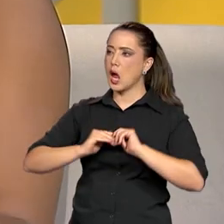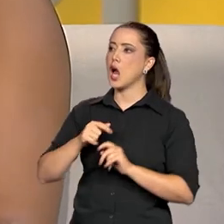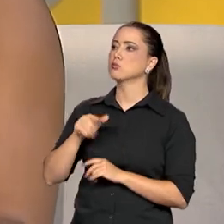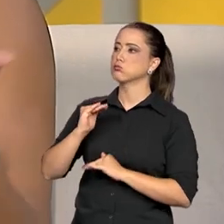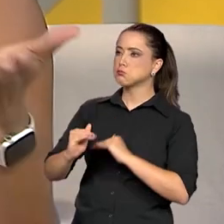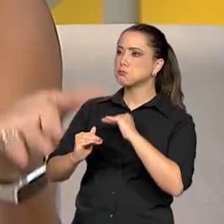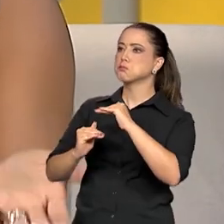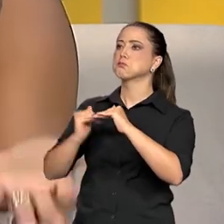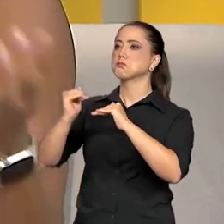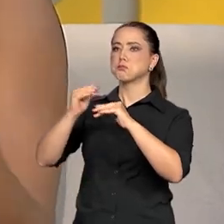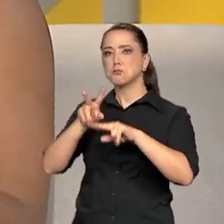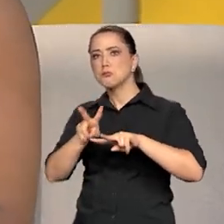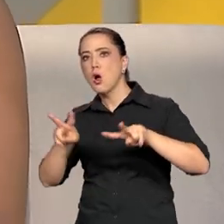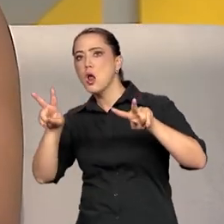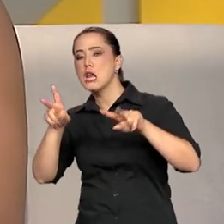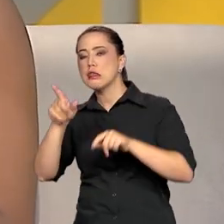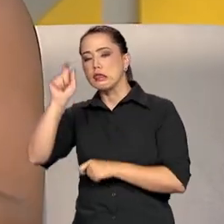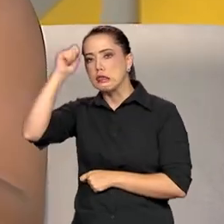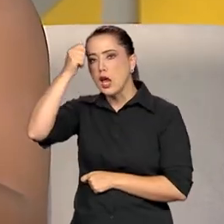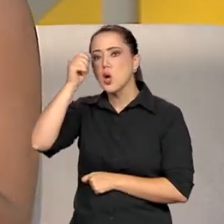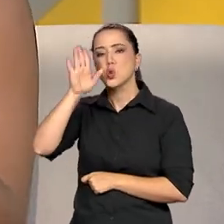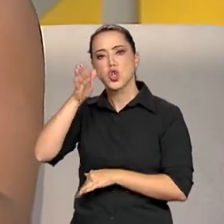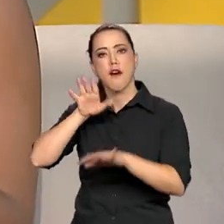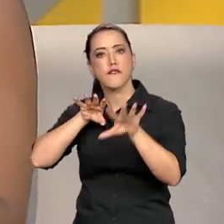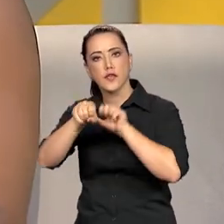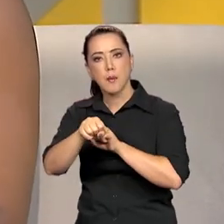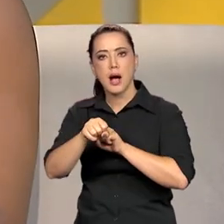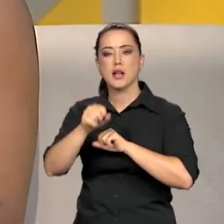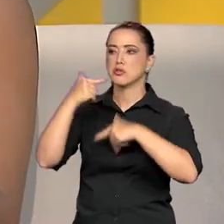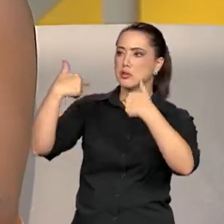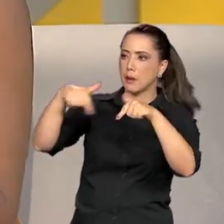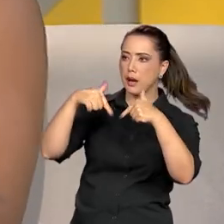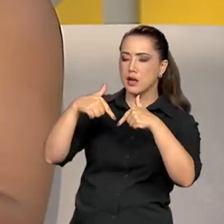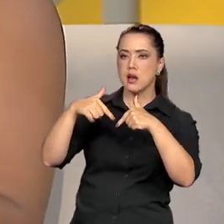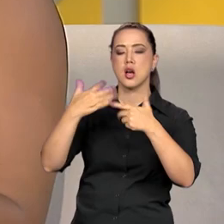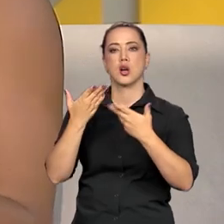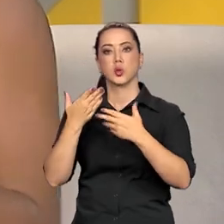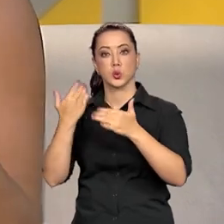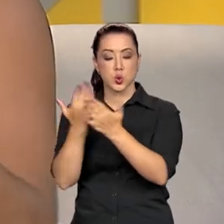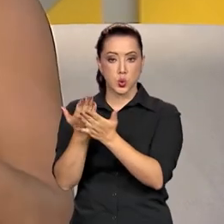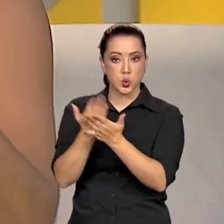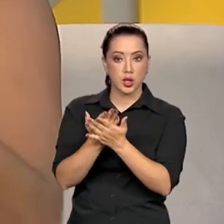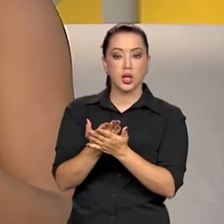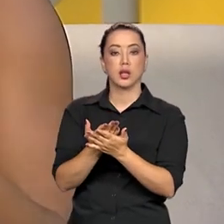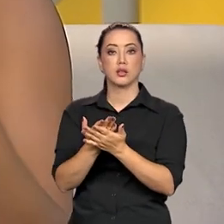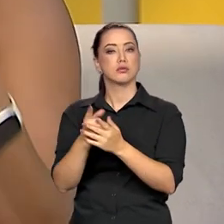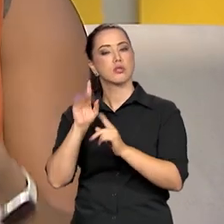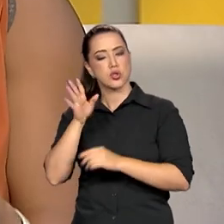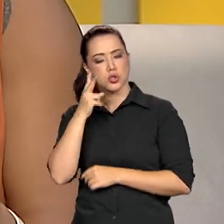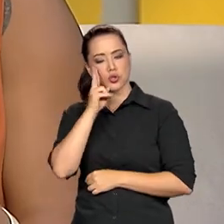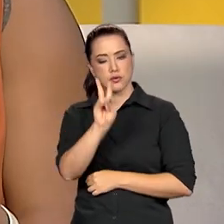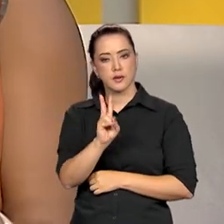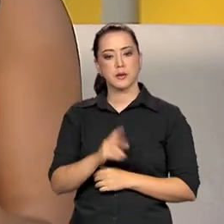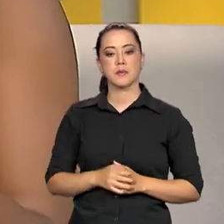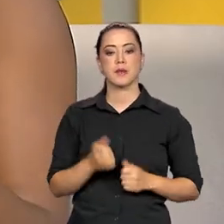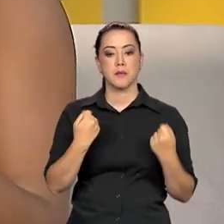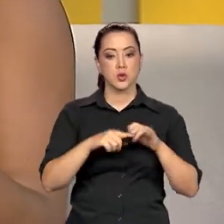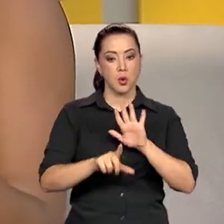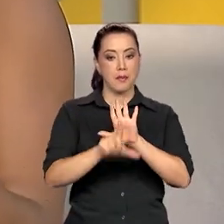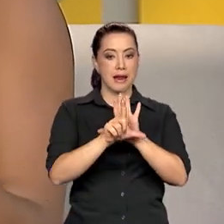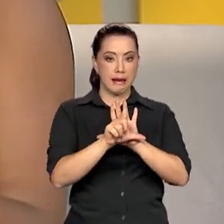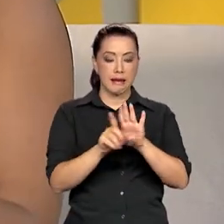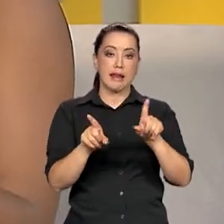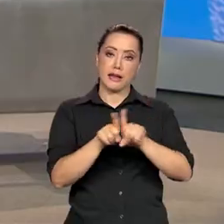pessoas negras muito maiores. E também já formadas. Então, a gente já tem fruto disso. Para eu estar aqui agora também, foi necessário uma lei de reparação.